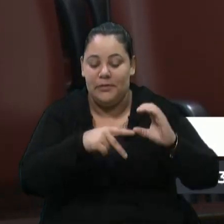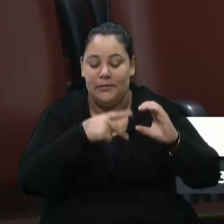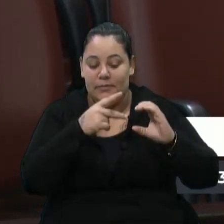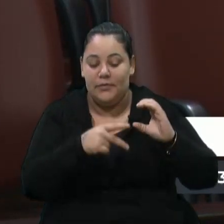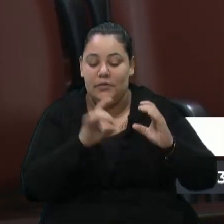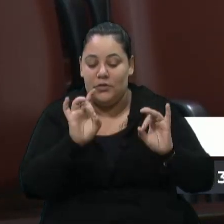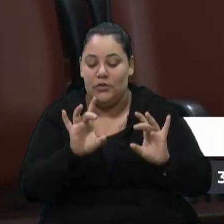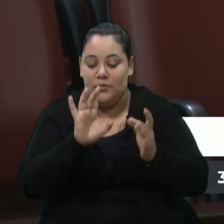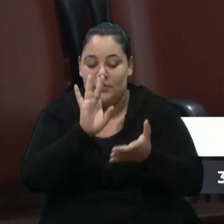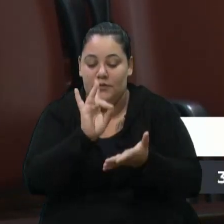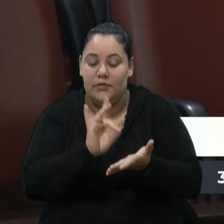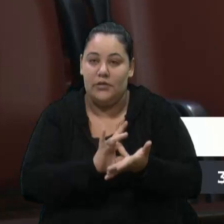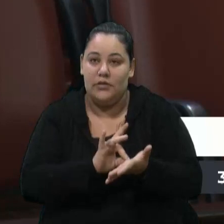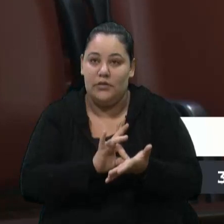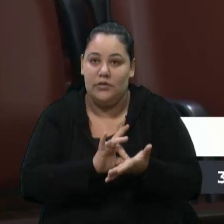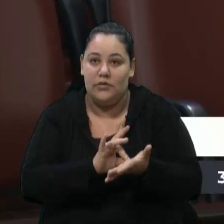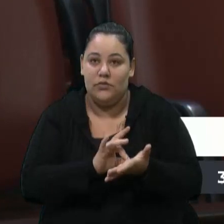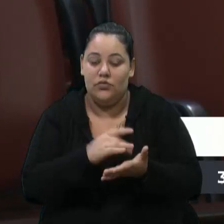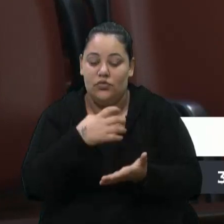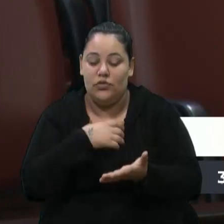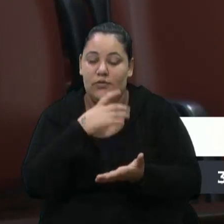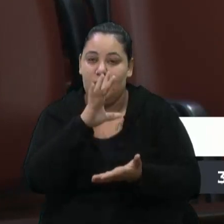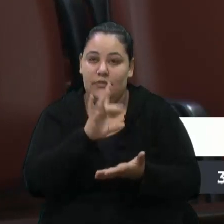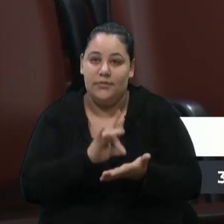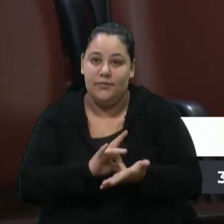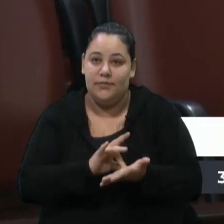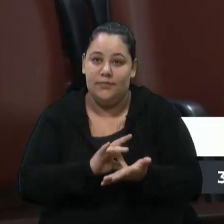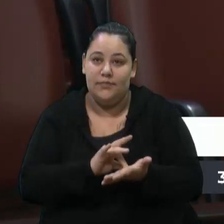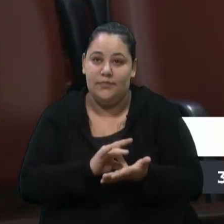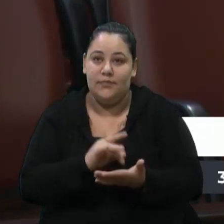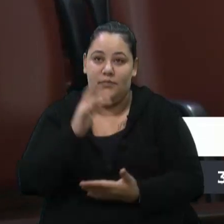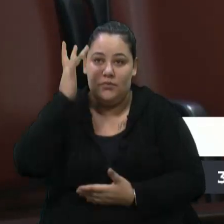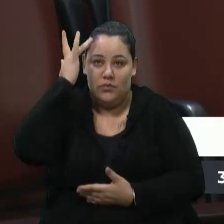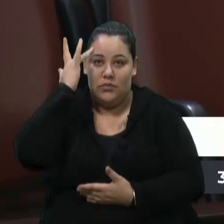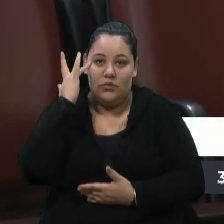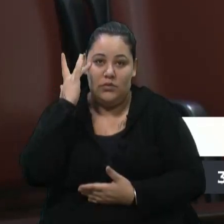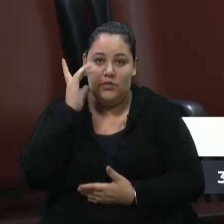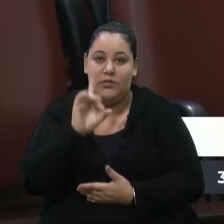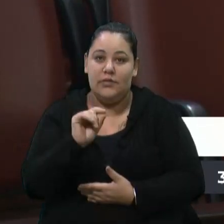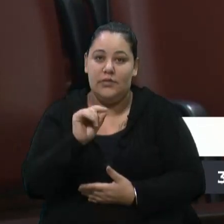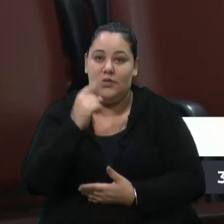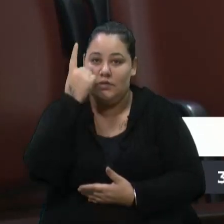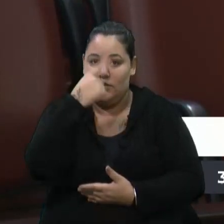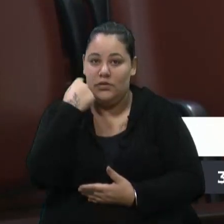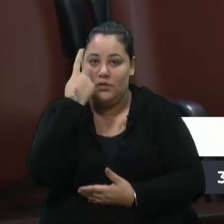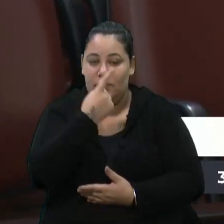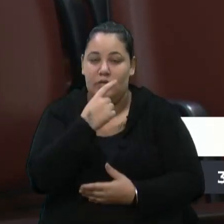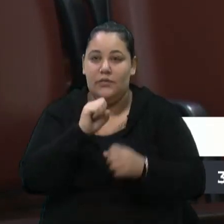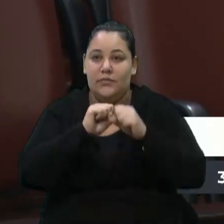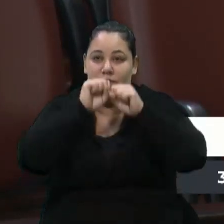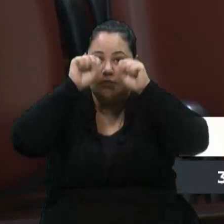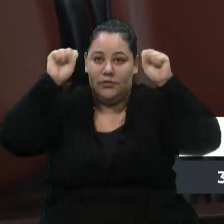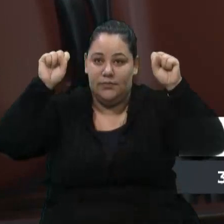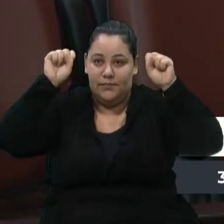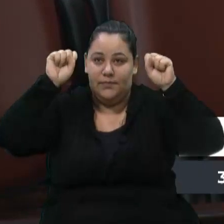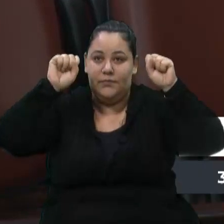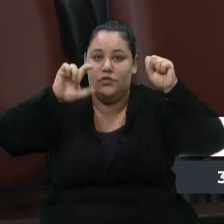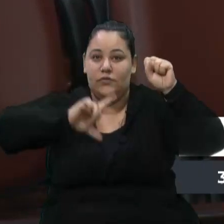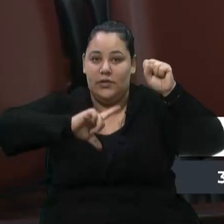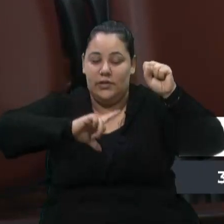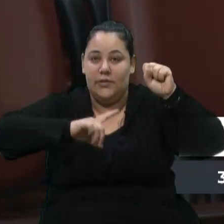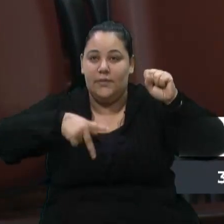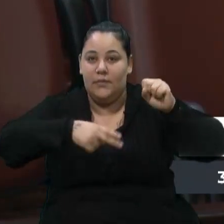registrado, presidente, de forma oficial, então, amanhã, às 10 horas da manhã, nós teremos a